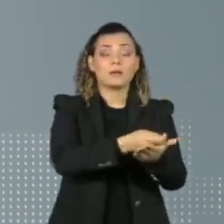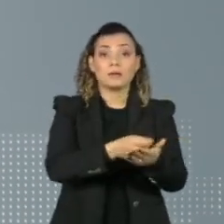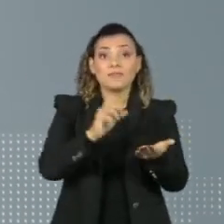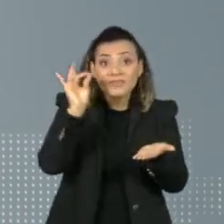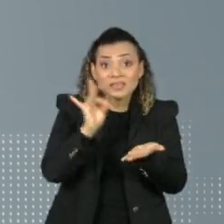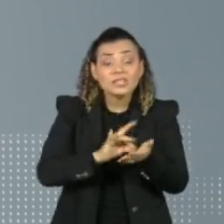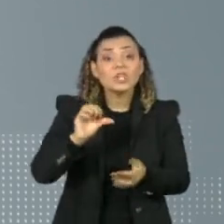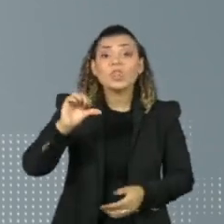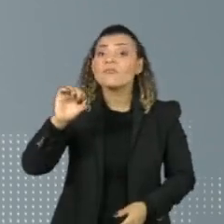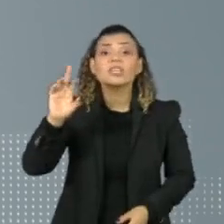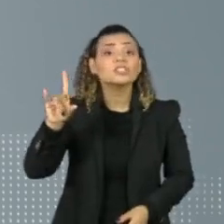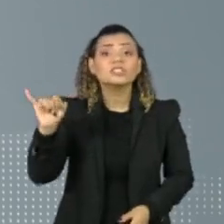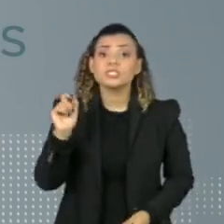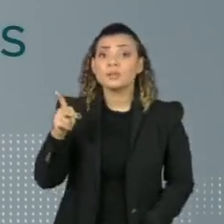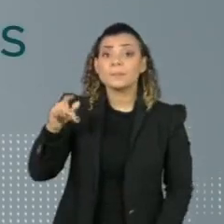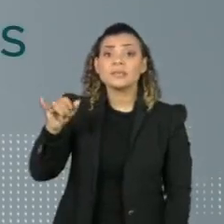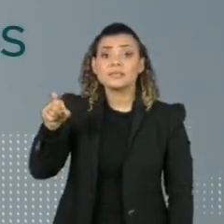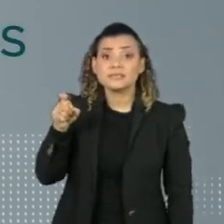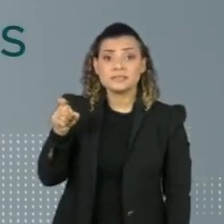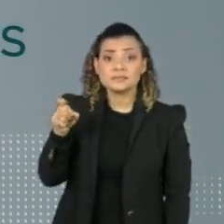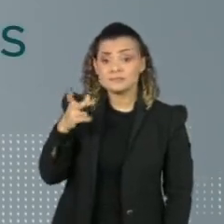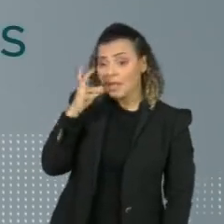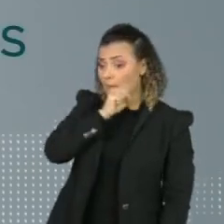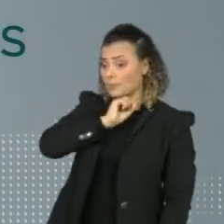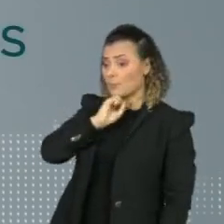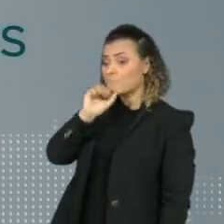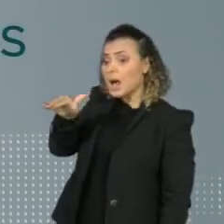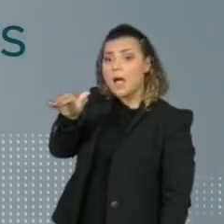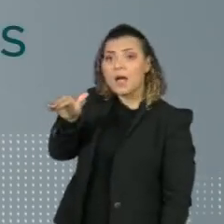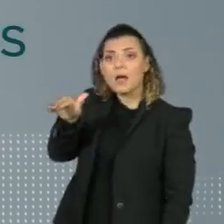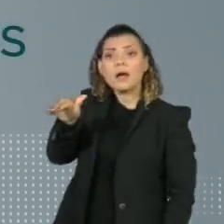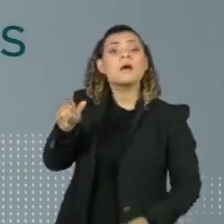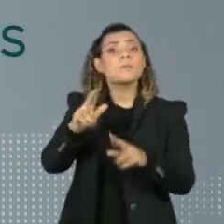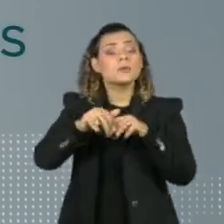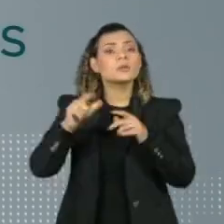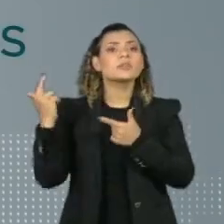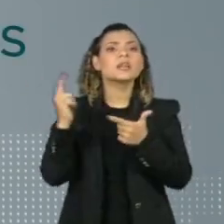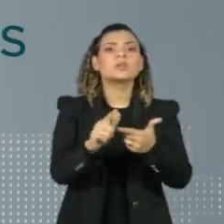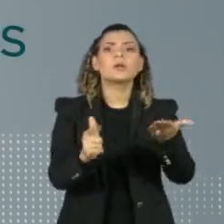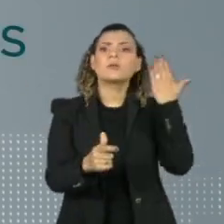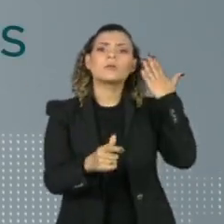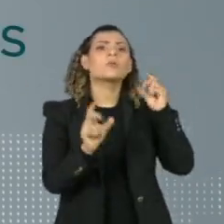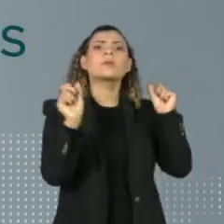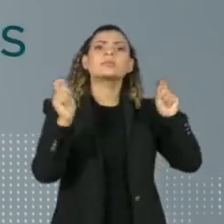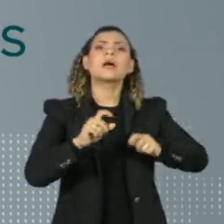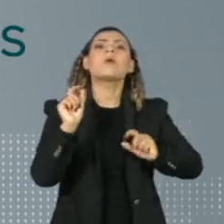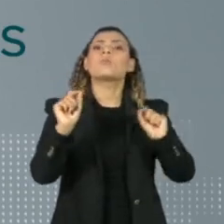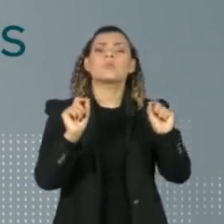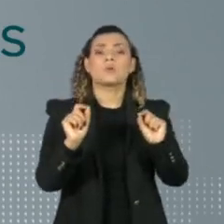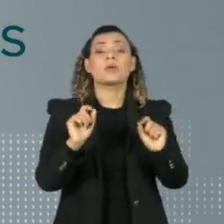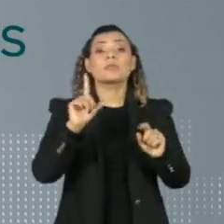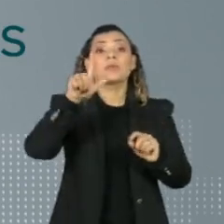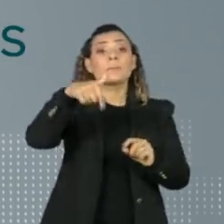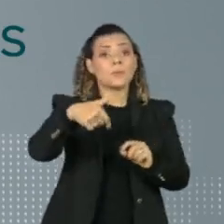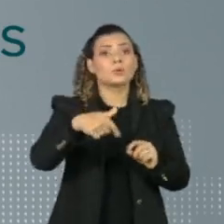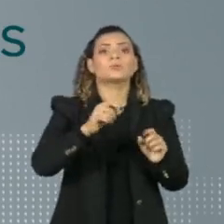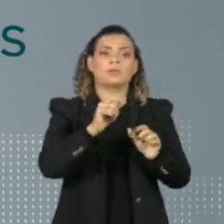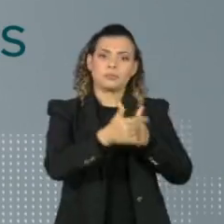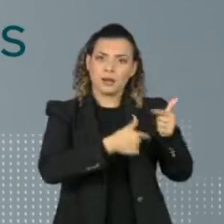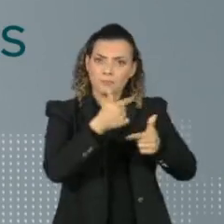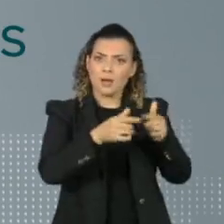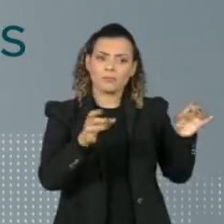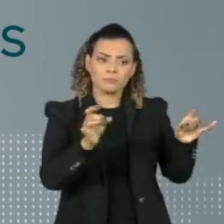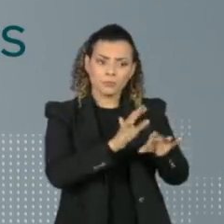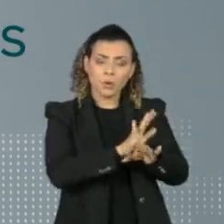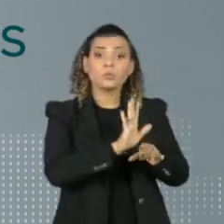repassada em até 90 dias. Na emenda parlamentar tradicional, os recursos só podem ser repassados após a execução dos serviços